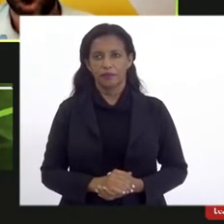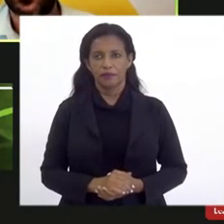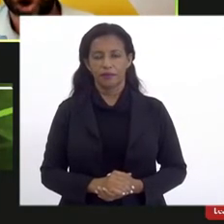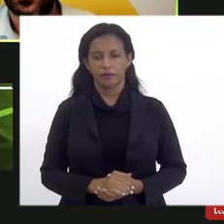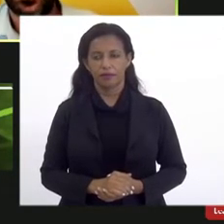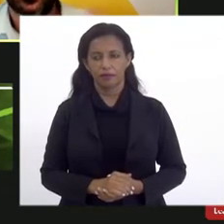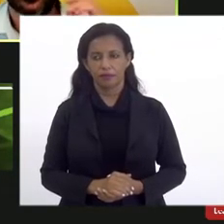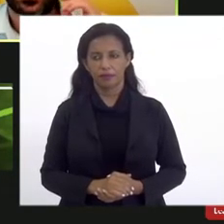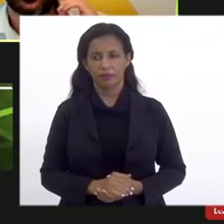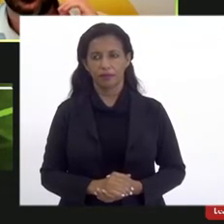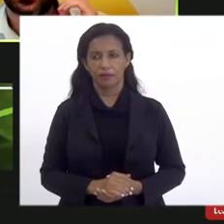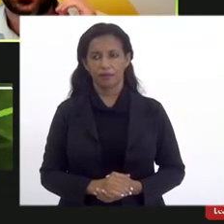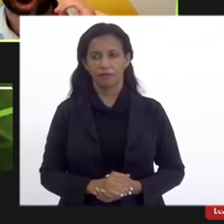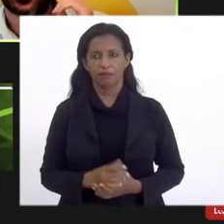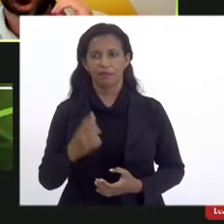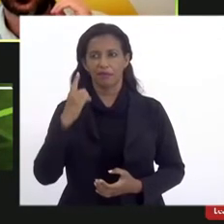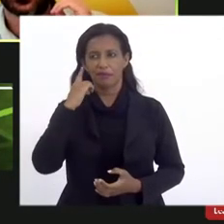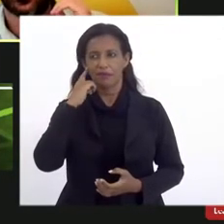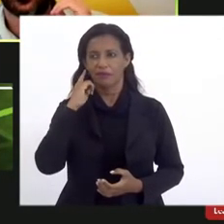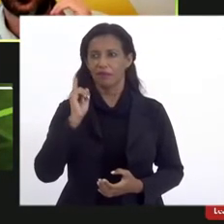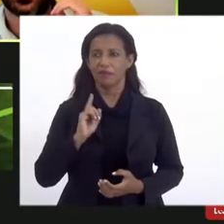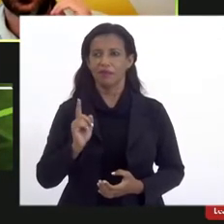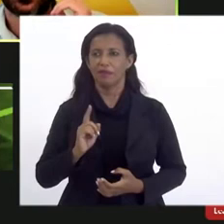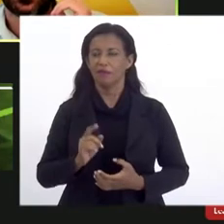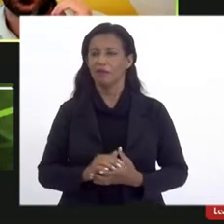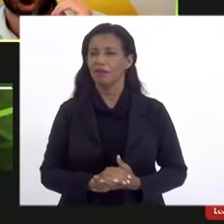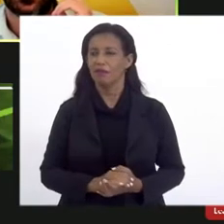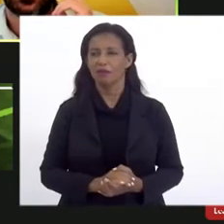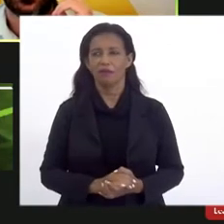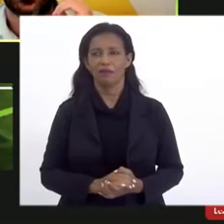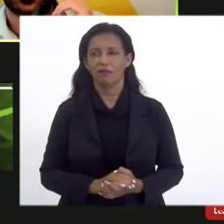Eu não estou te ouvindo, deputado, não sei se as outras pessoas estão ouvindo.